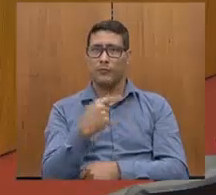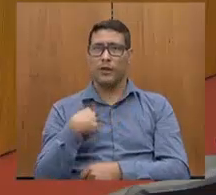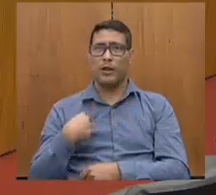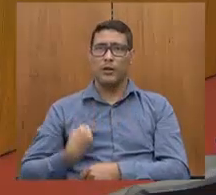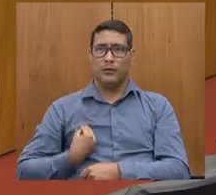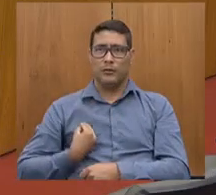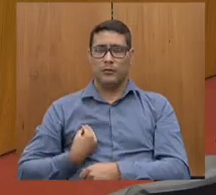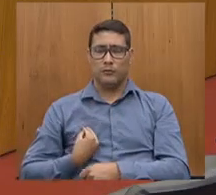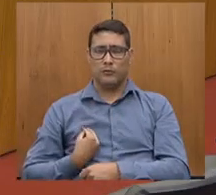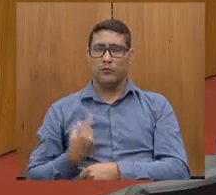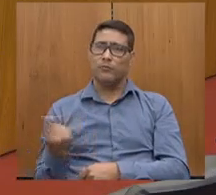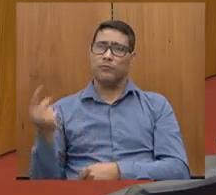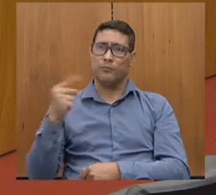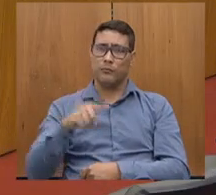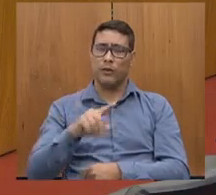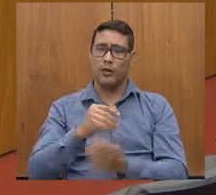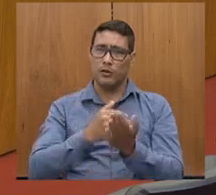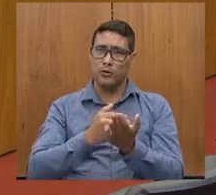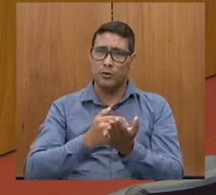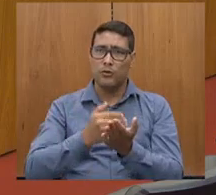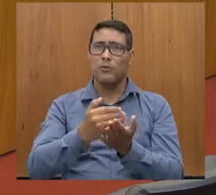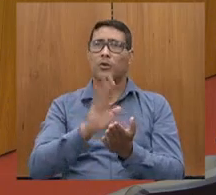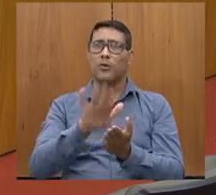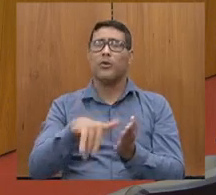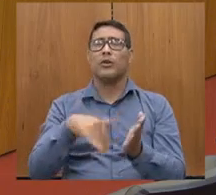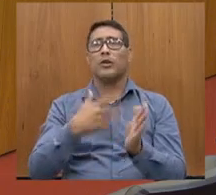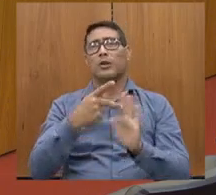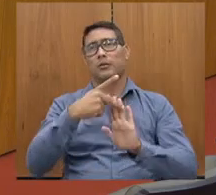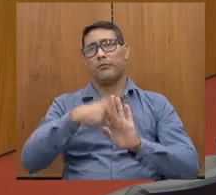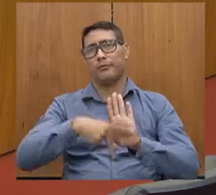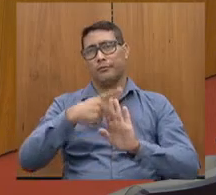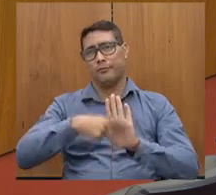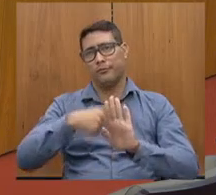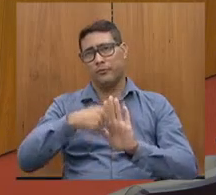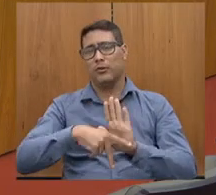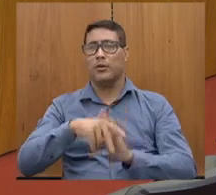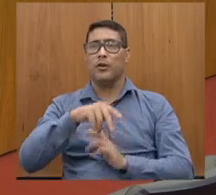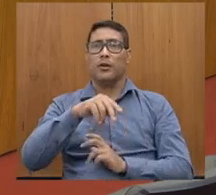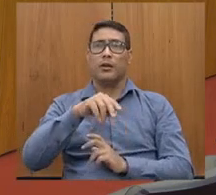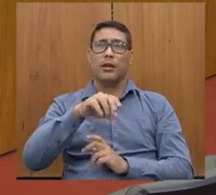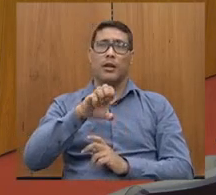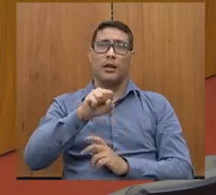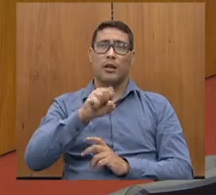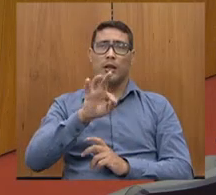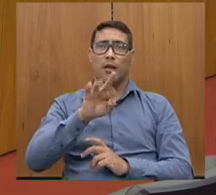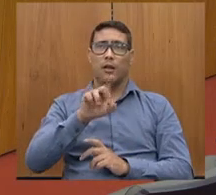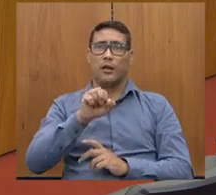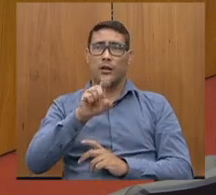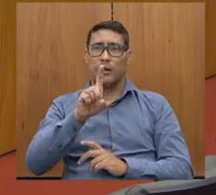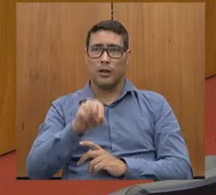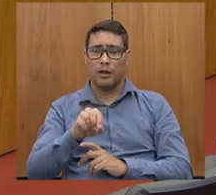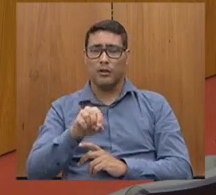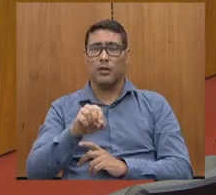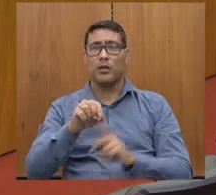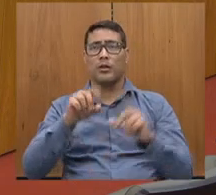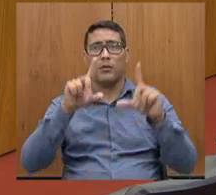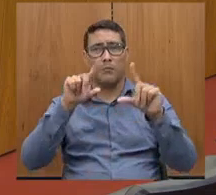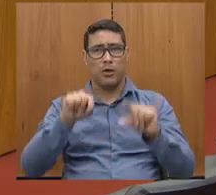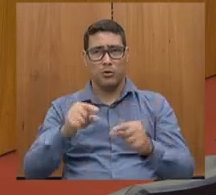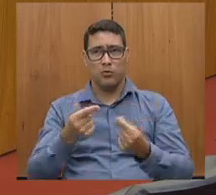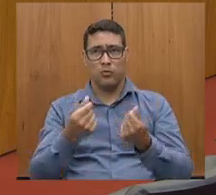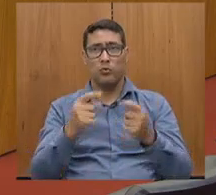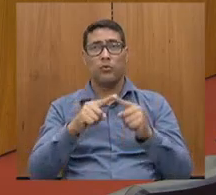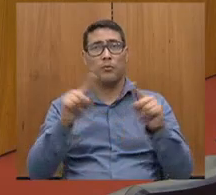São Sebastião do Paraíso quando iniciamos aquele projeto que é estradas de baixo custo, mas de qualidade, que seria ligar distritos e